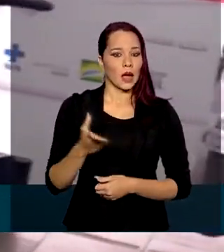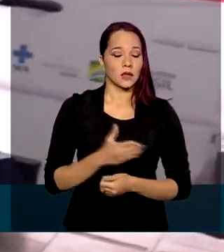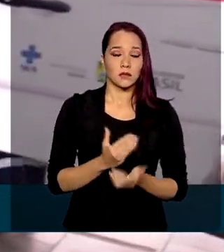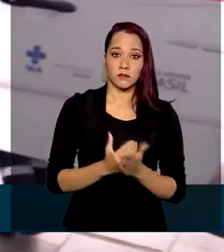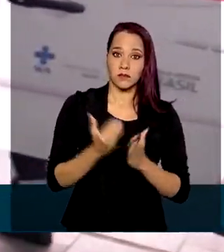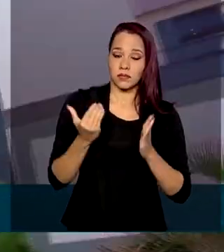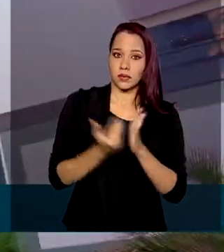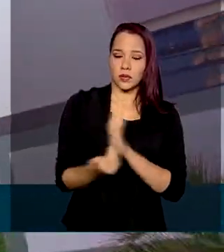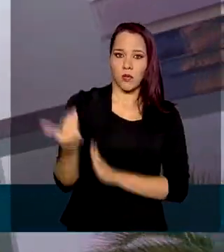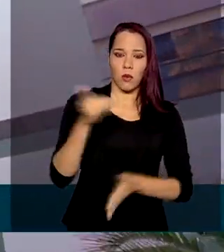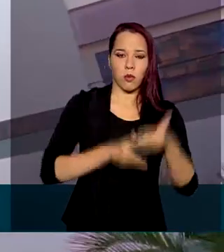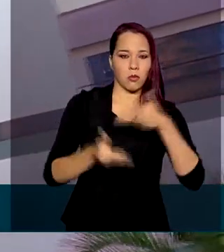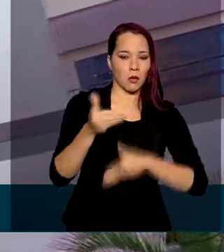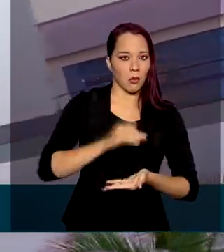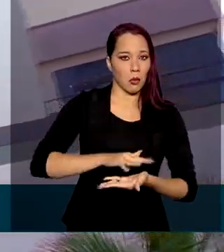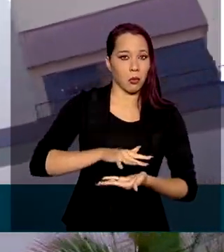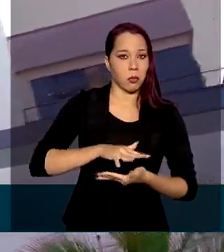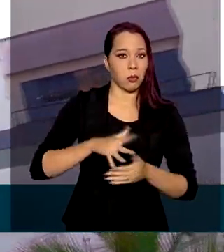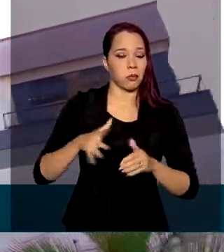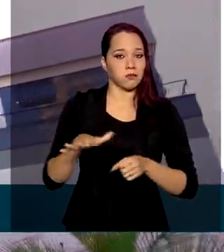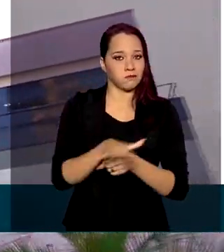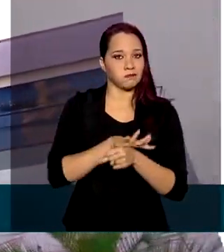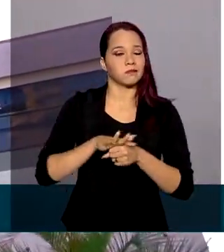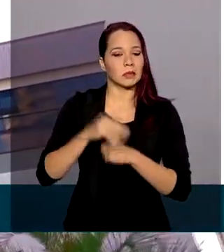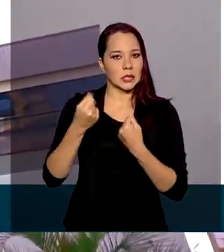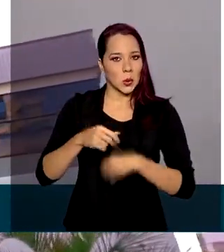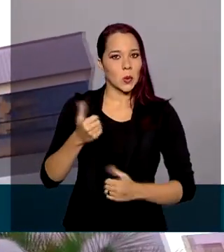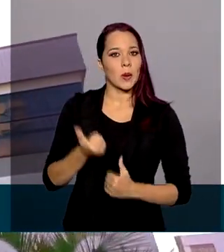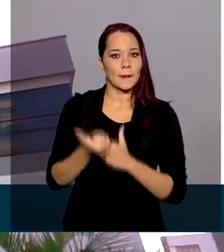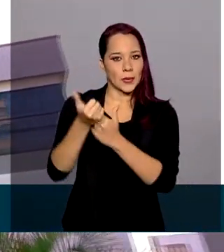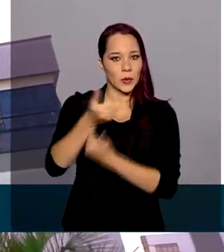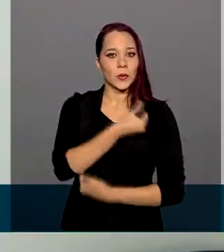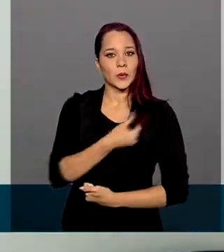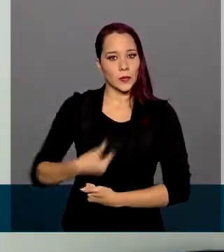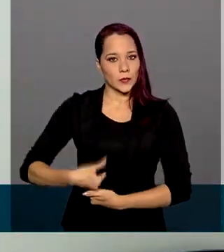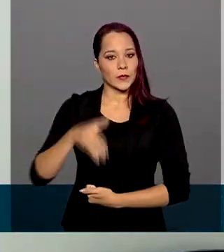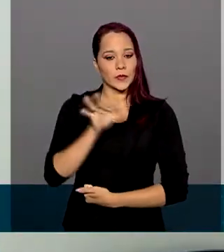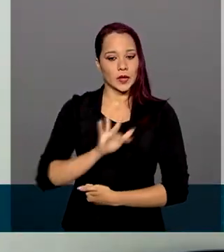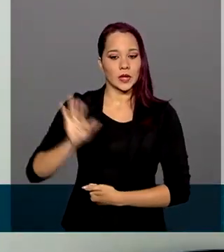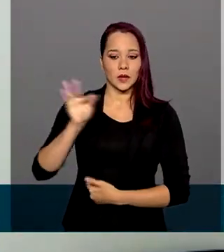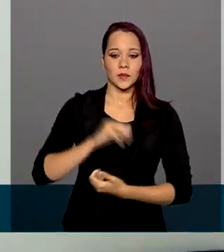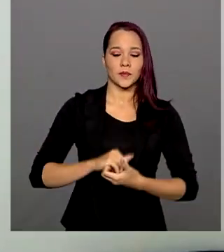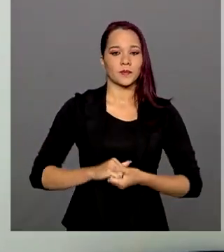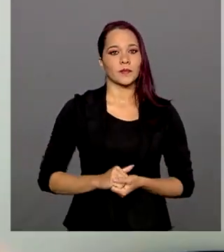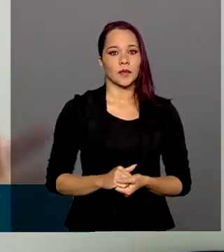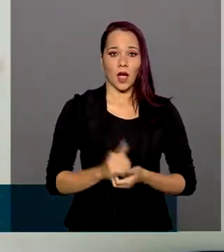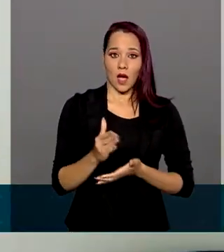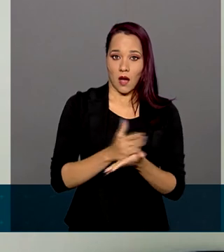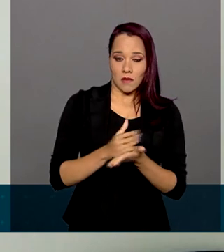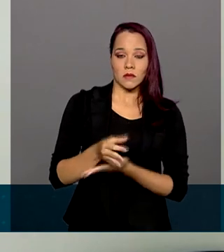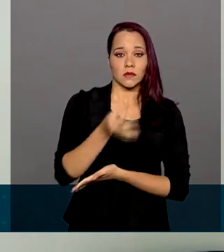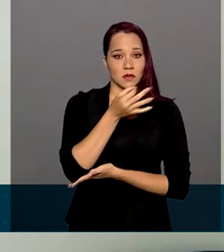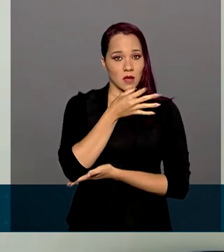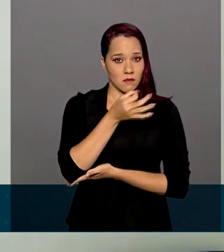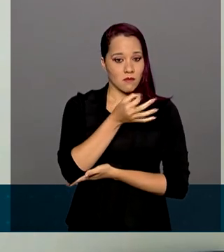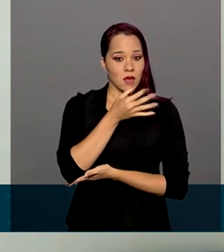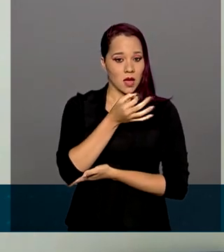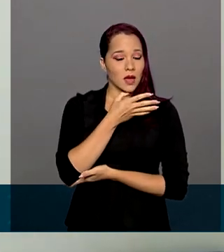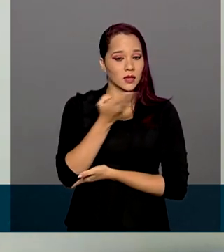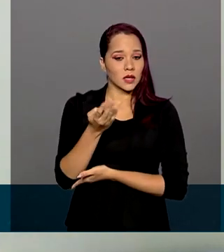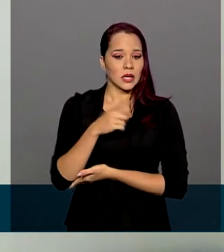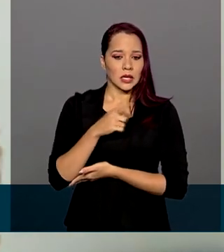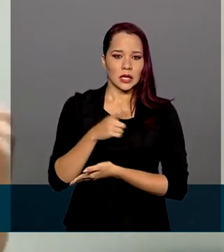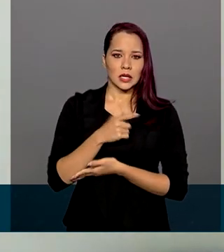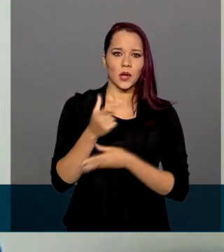esperado, o que fez o hospital depender do apoio do governo federal. Alguns medicamentos que promovem um